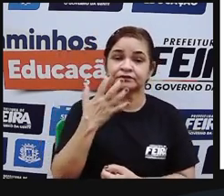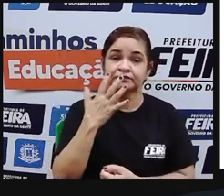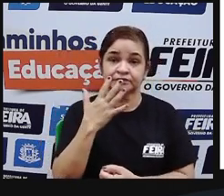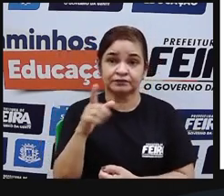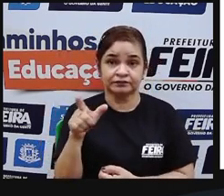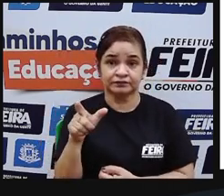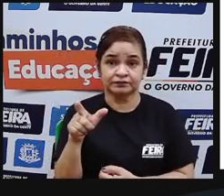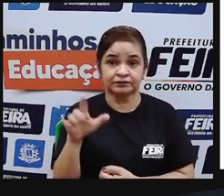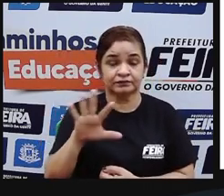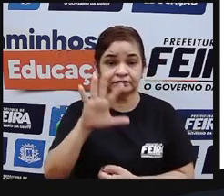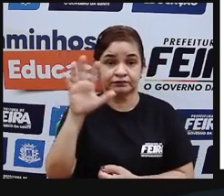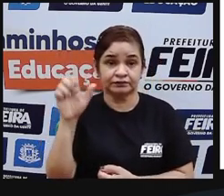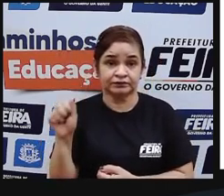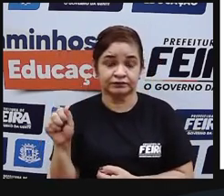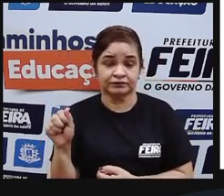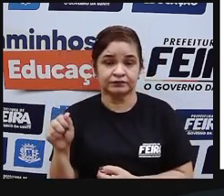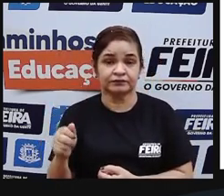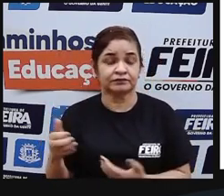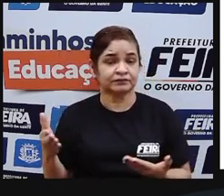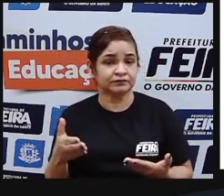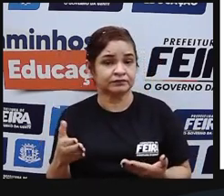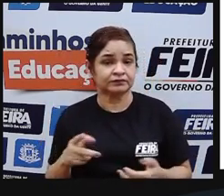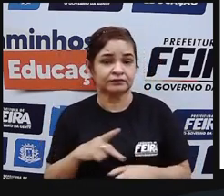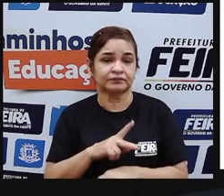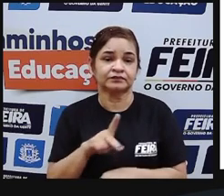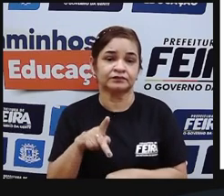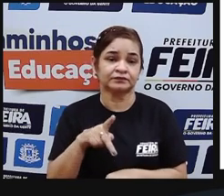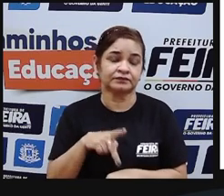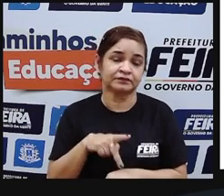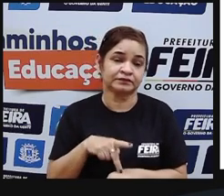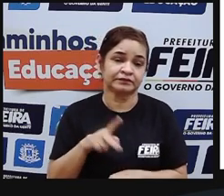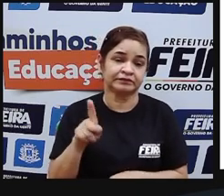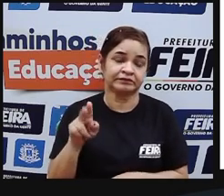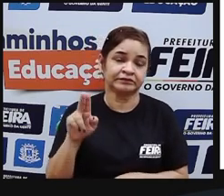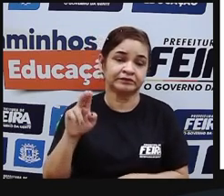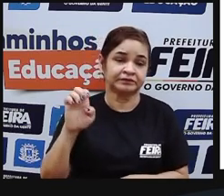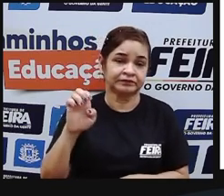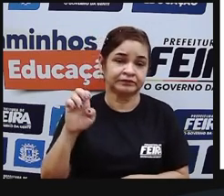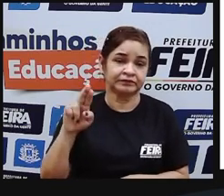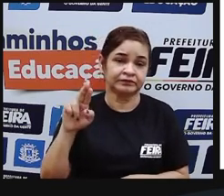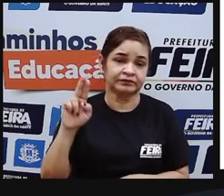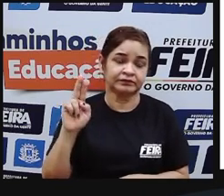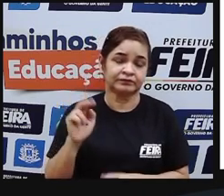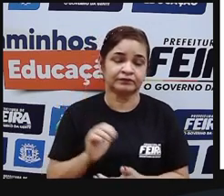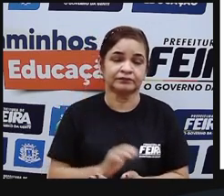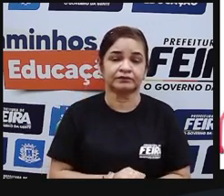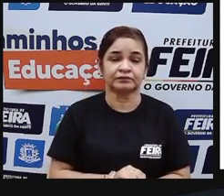que hoje abriga esses países Peru Equador Bolívia Chile Argentina